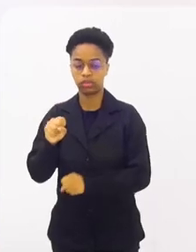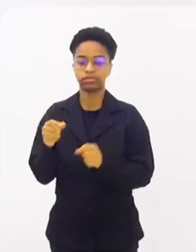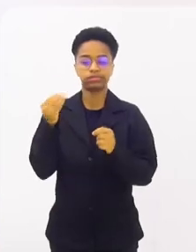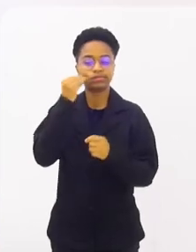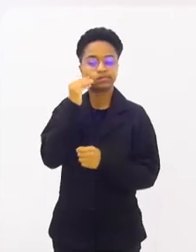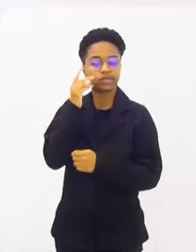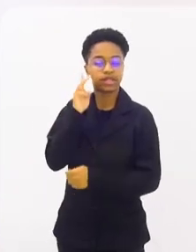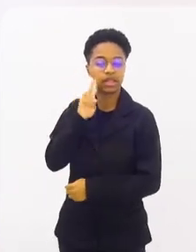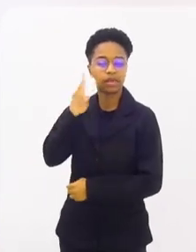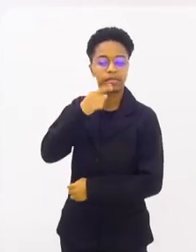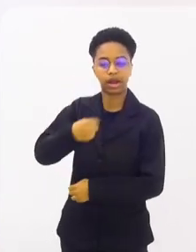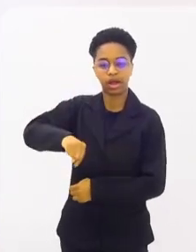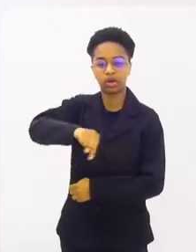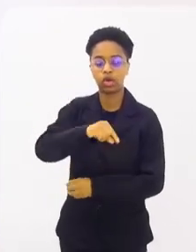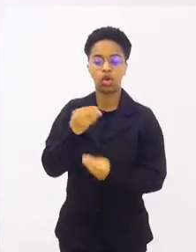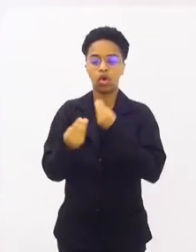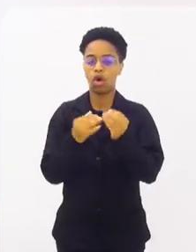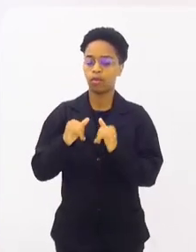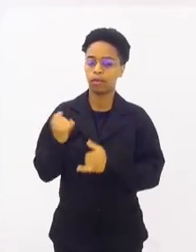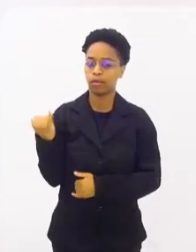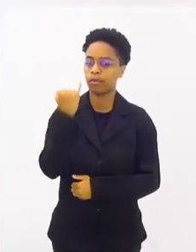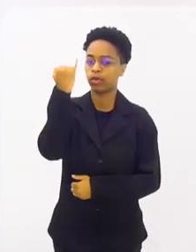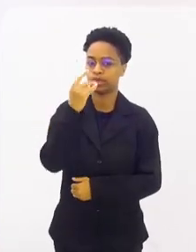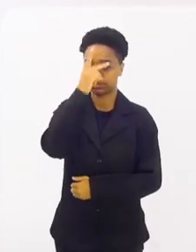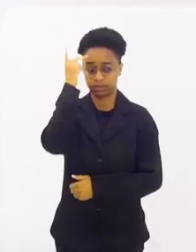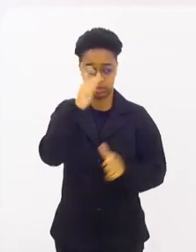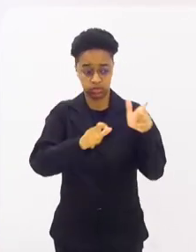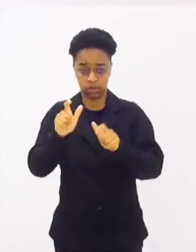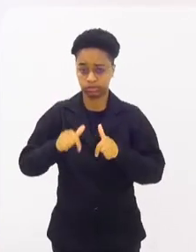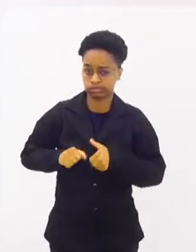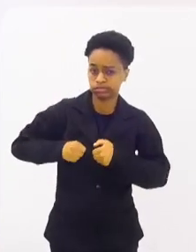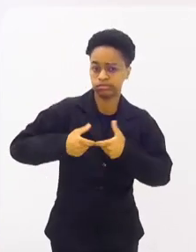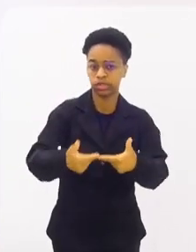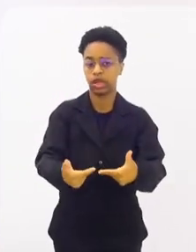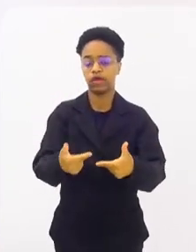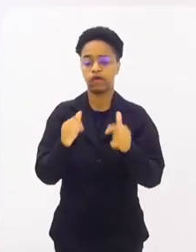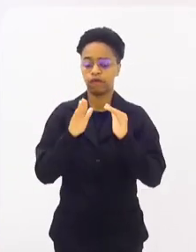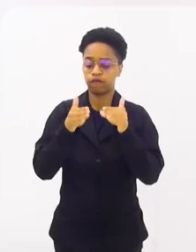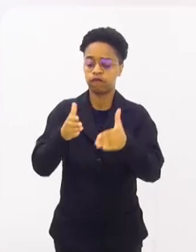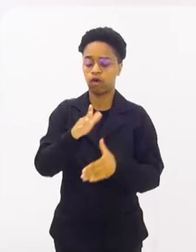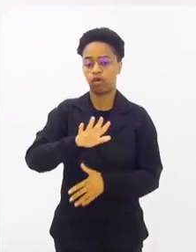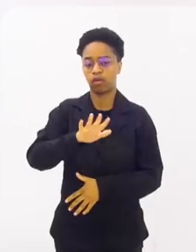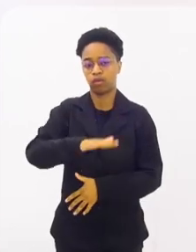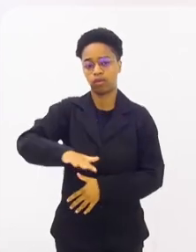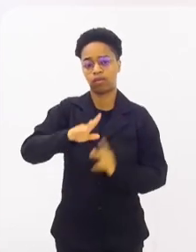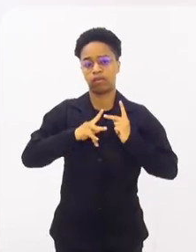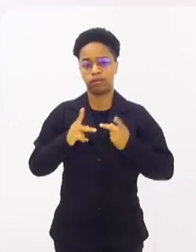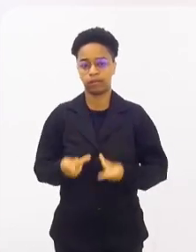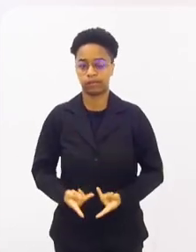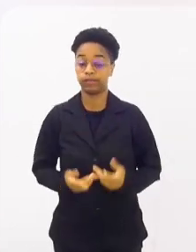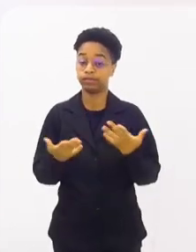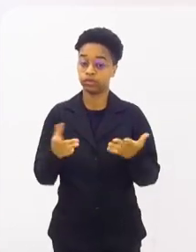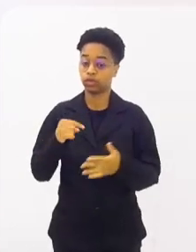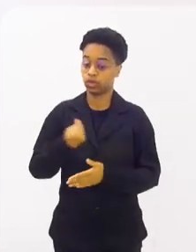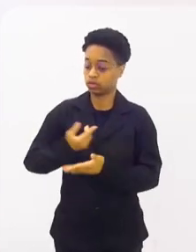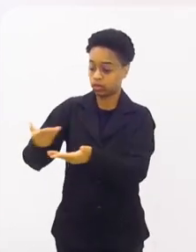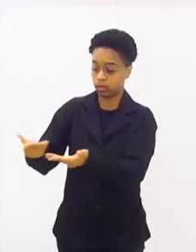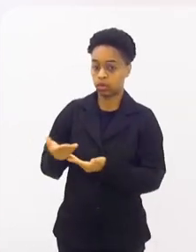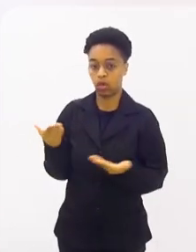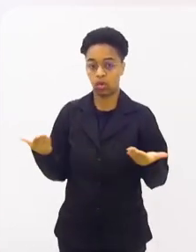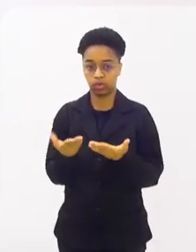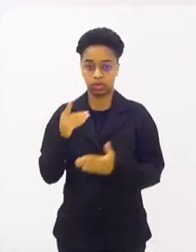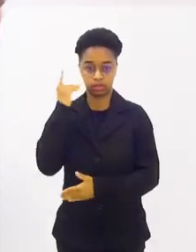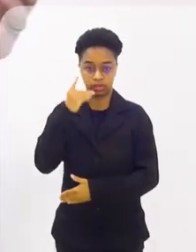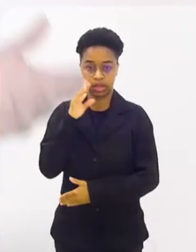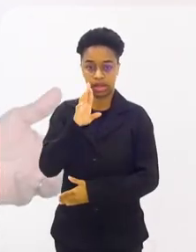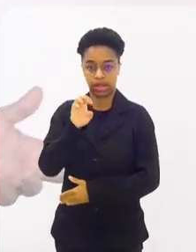lembrar a importância de todos aqueles que dedicam a sua vida à causa humanitária. E para isso nós trouxemos aqui